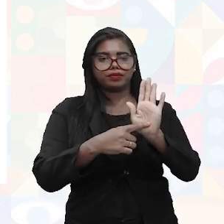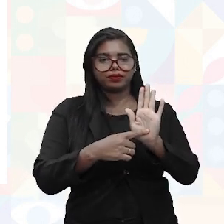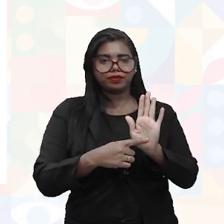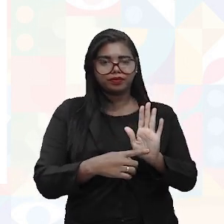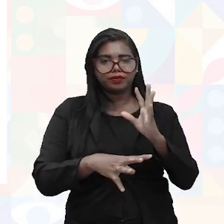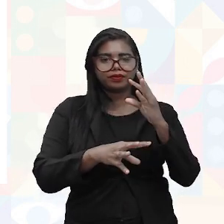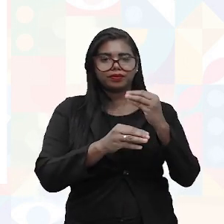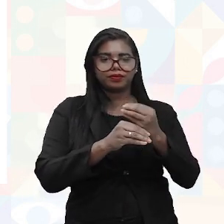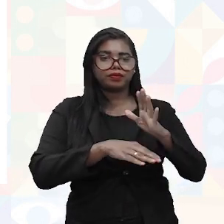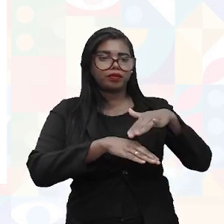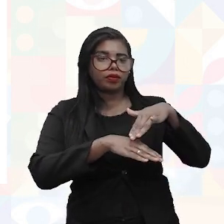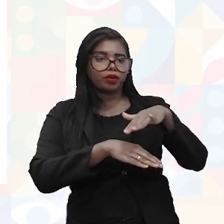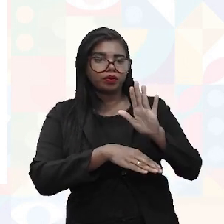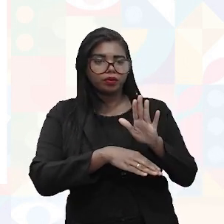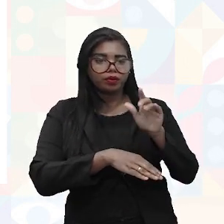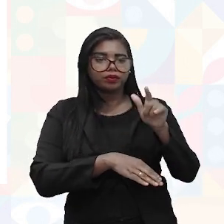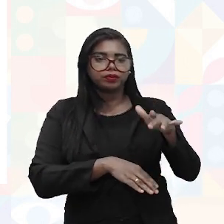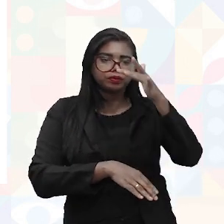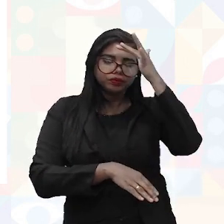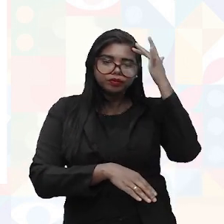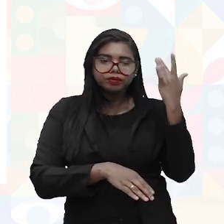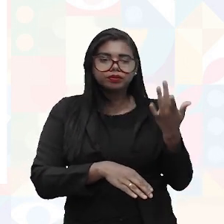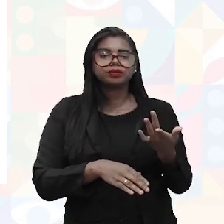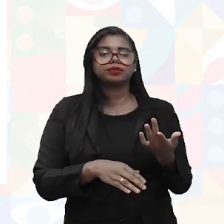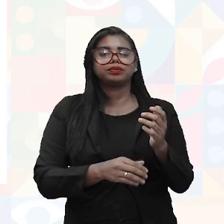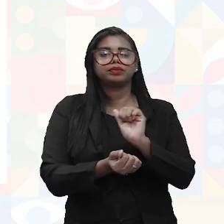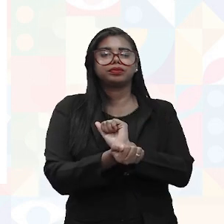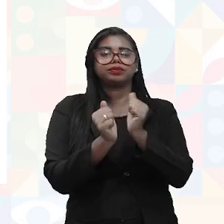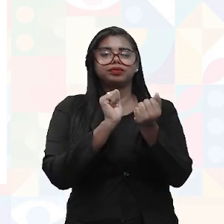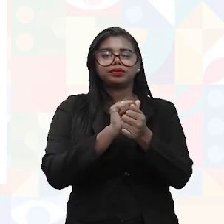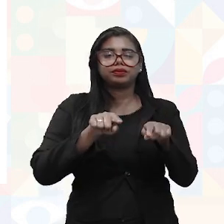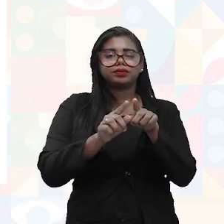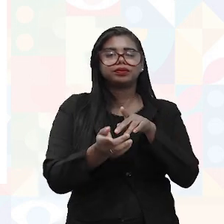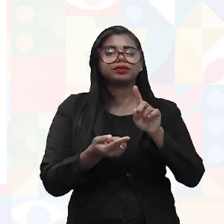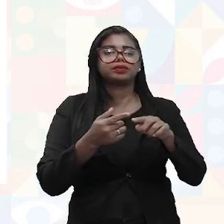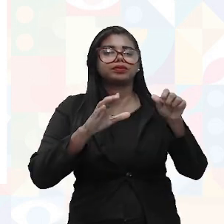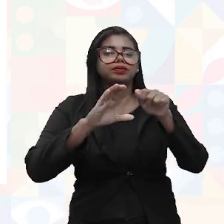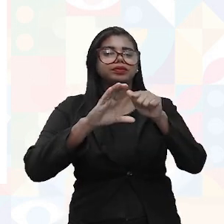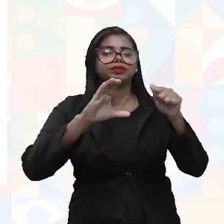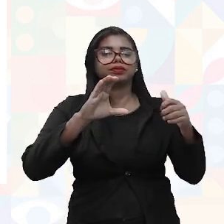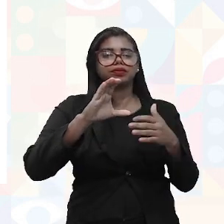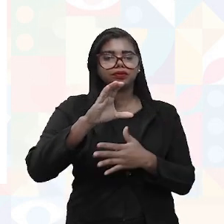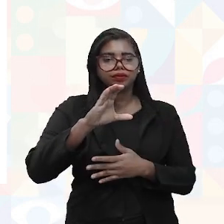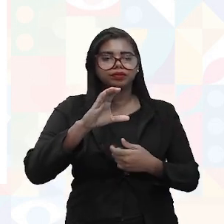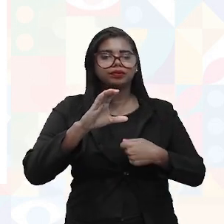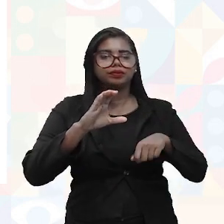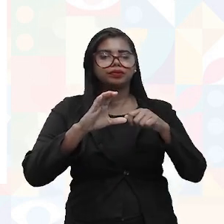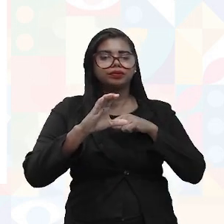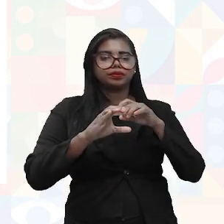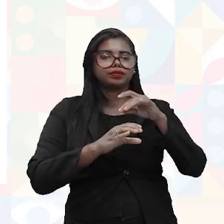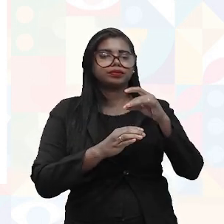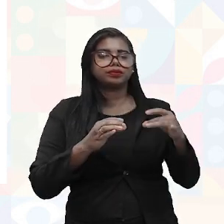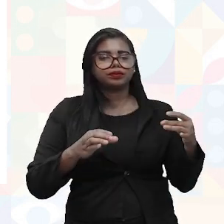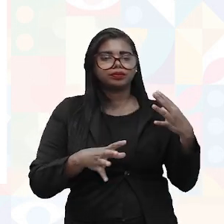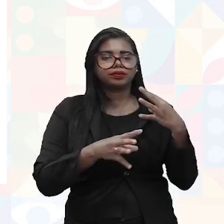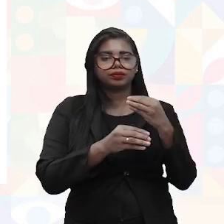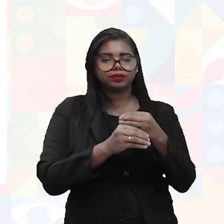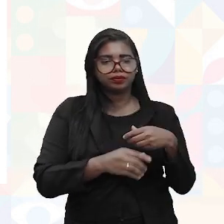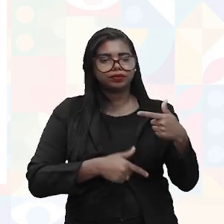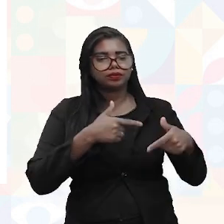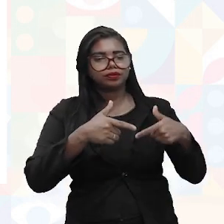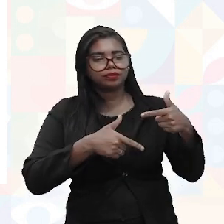em um ou mais de seus elementos que permitam adaptá-lo às características antropométricas que atendem ao conjunto dos